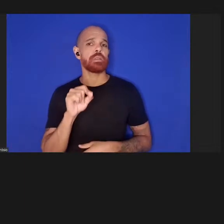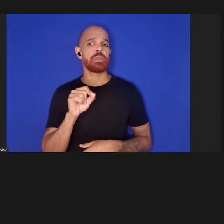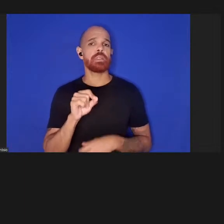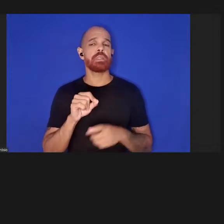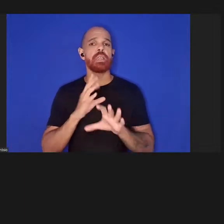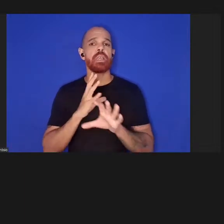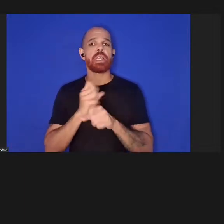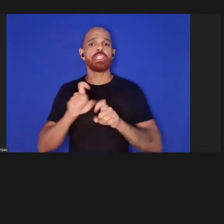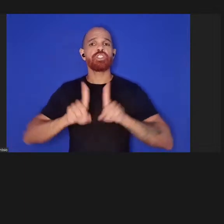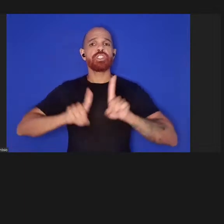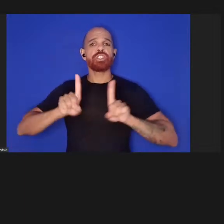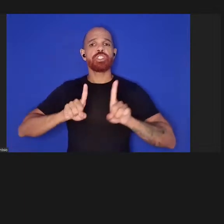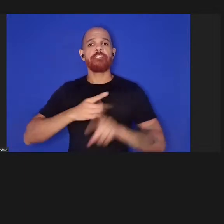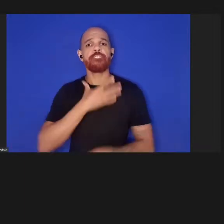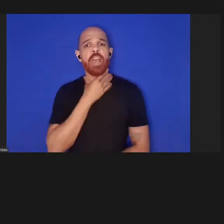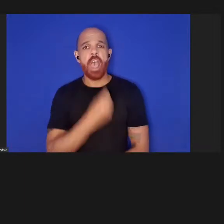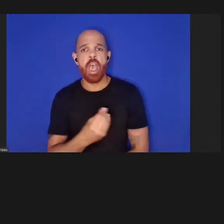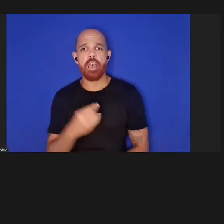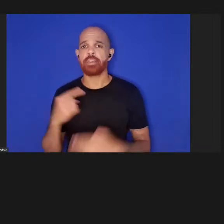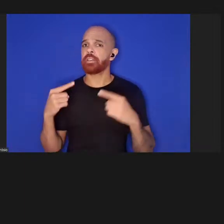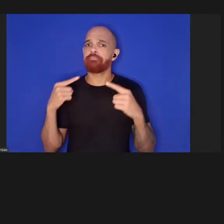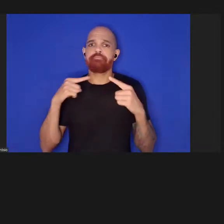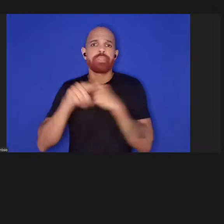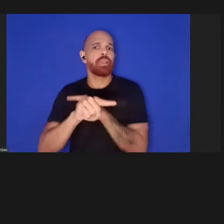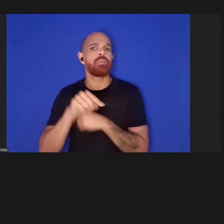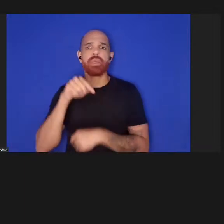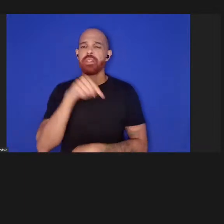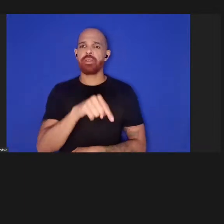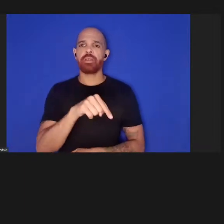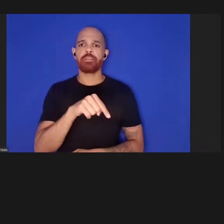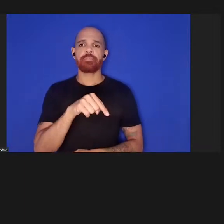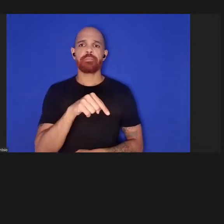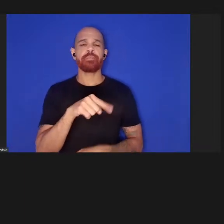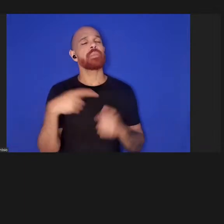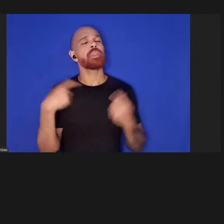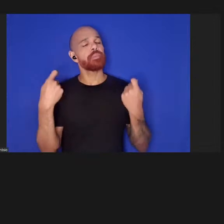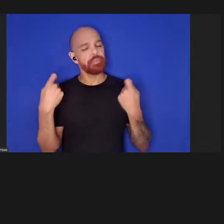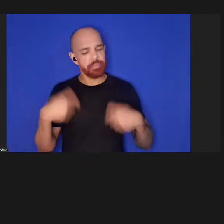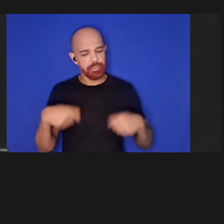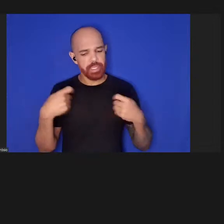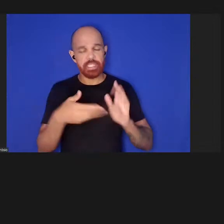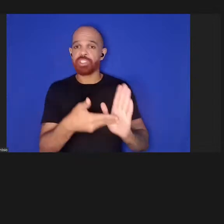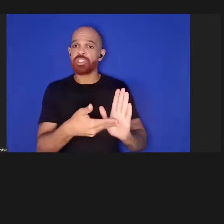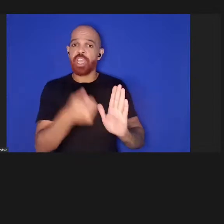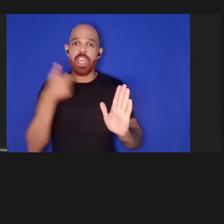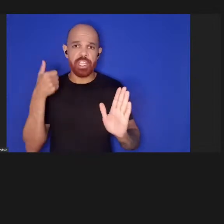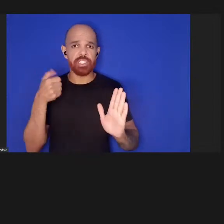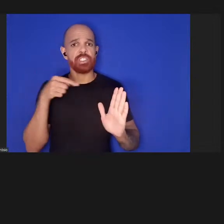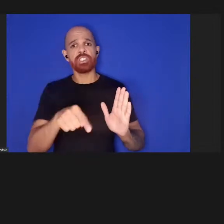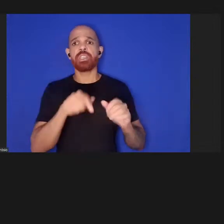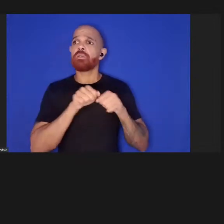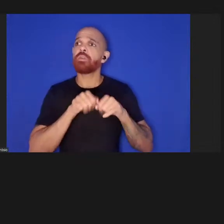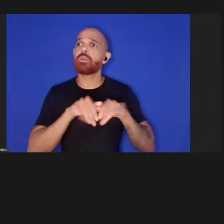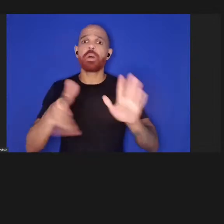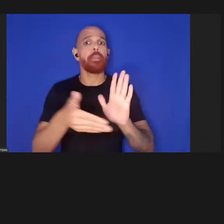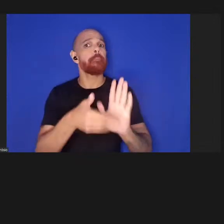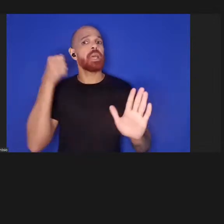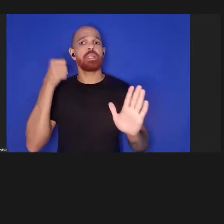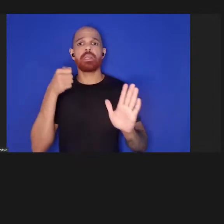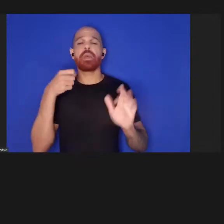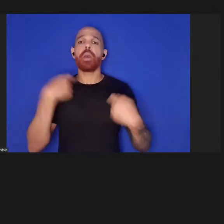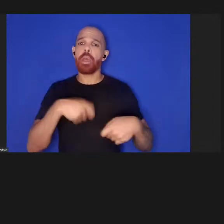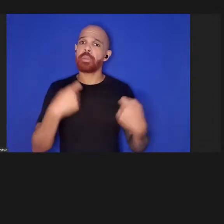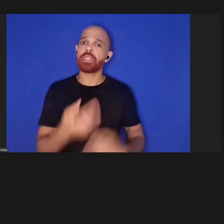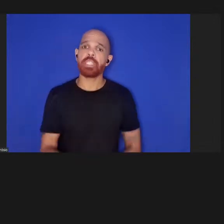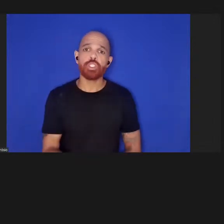falsas não adequadas e que tem que ser retiradas de circulação que tem que se retratar